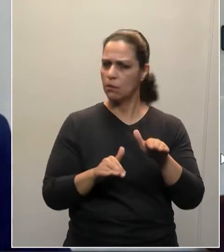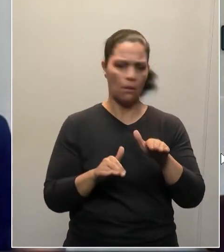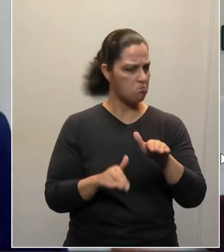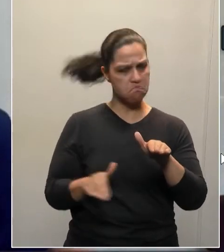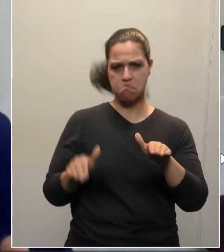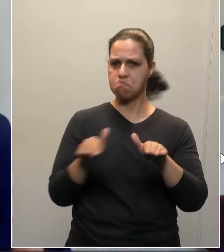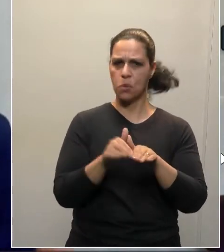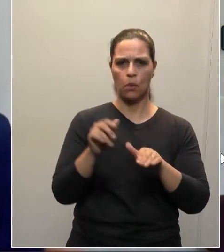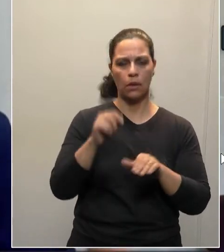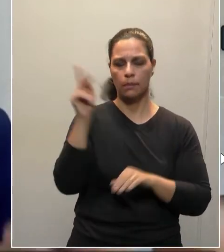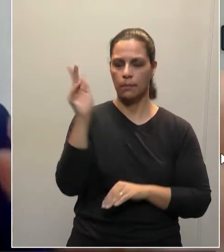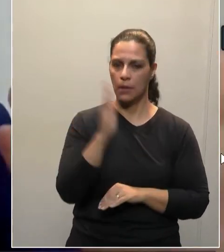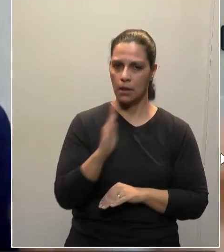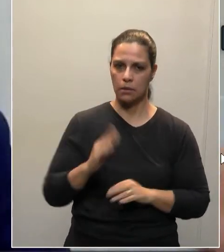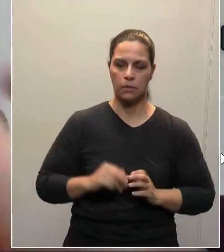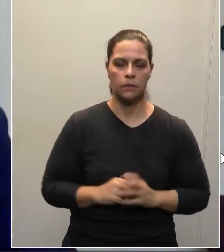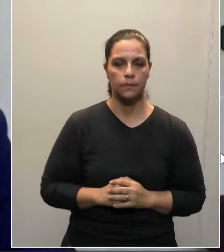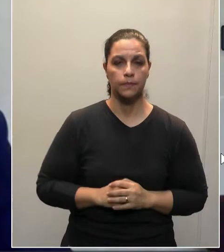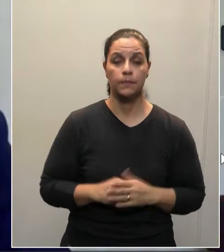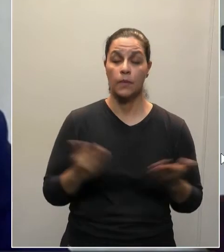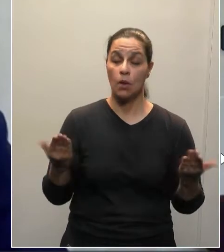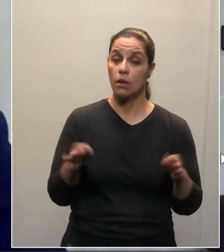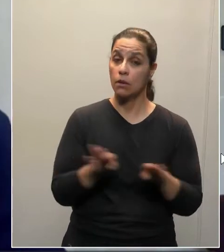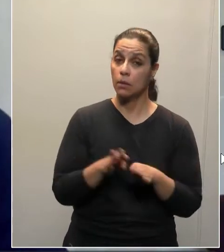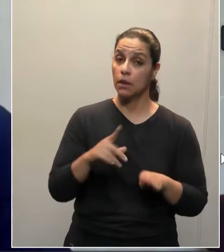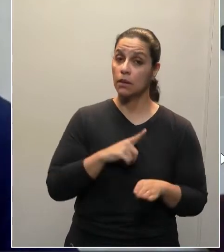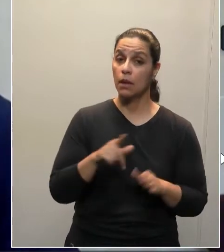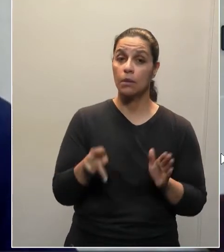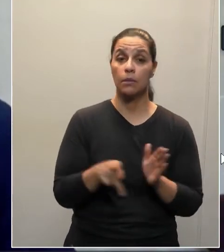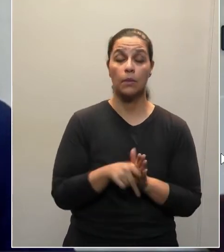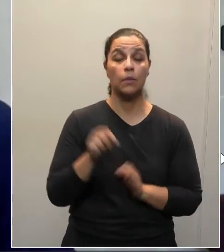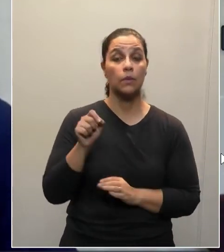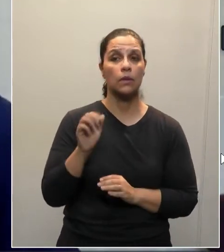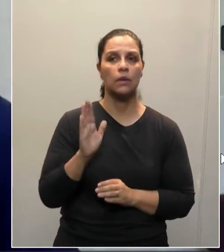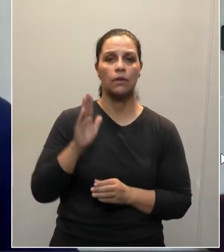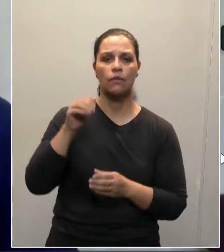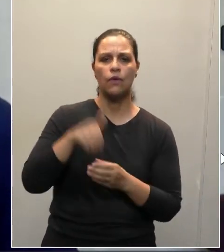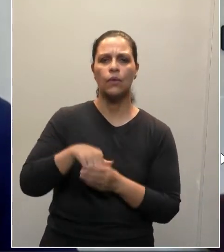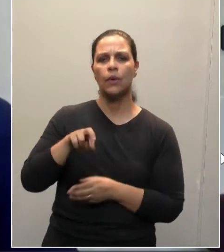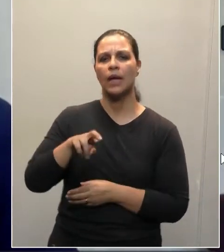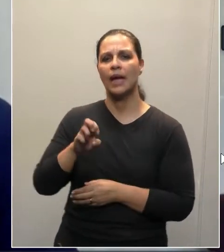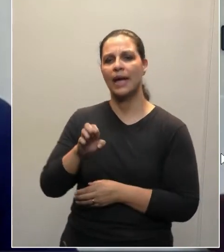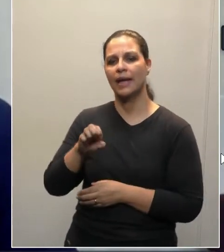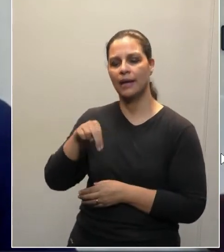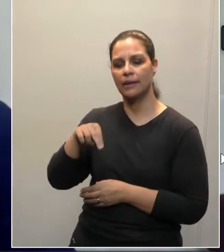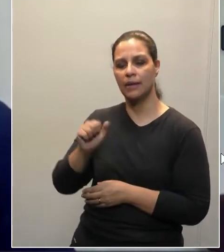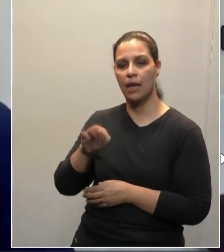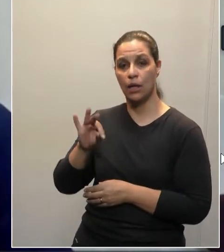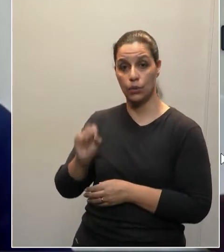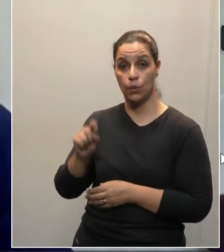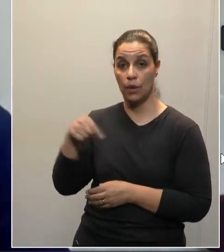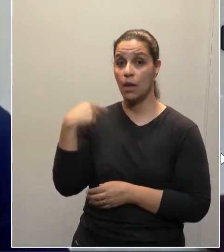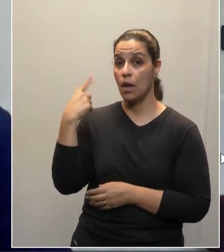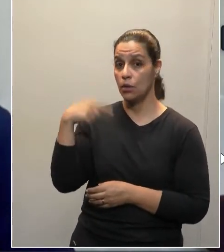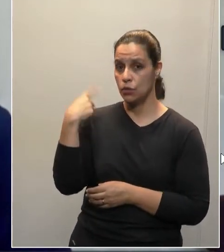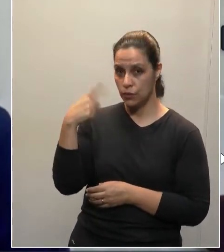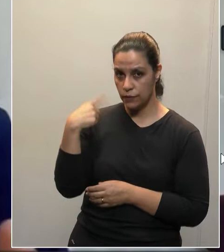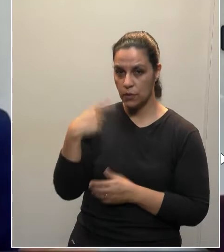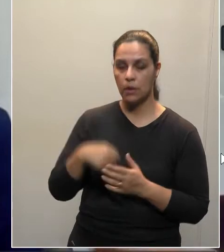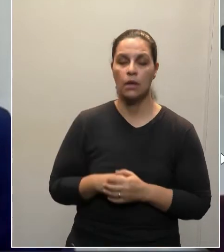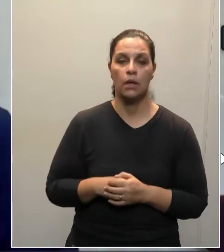país. E aqui também tivemos a eleição do Renato Machado, um advogado,